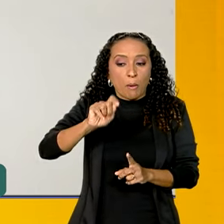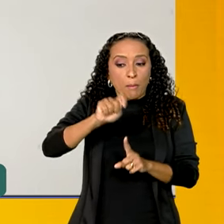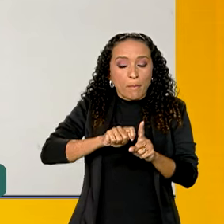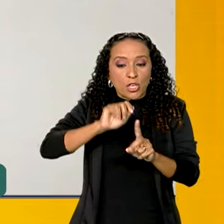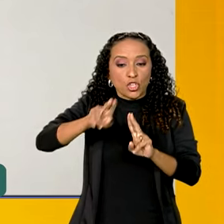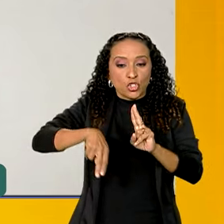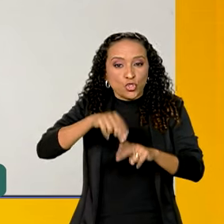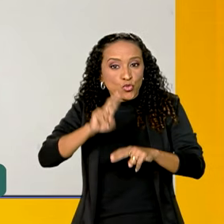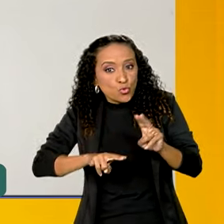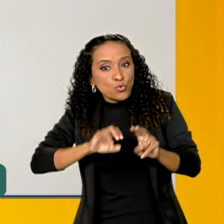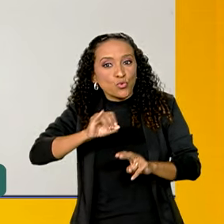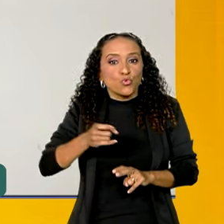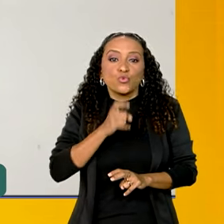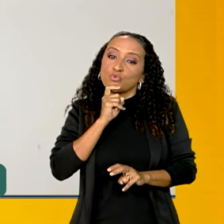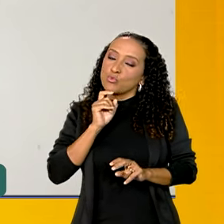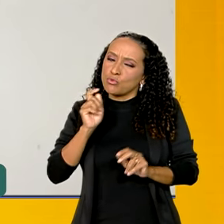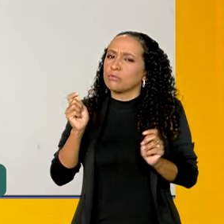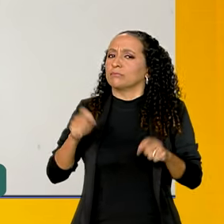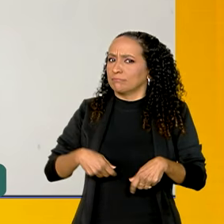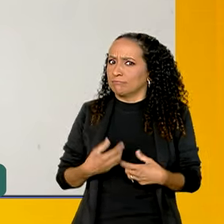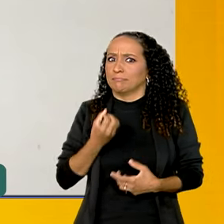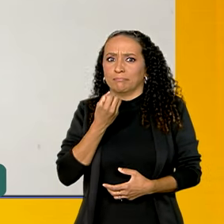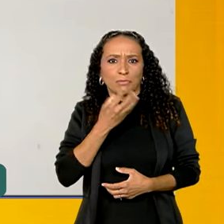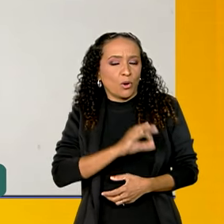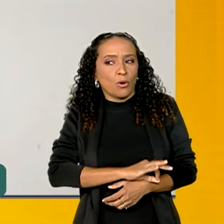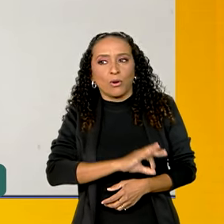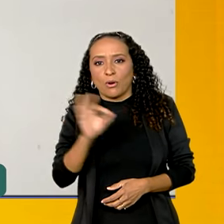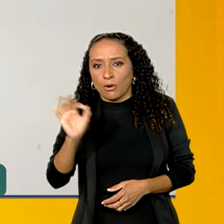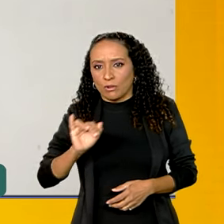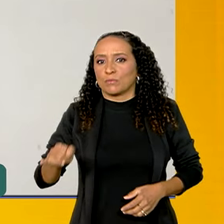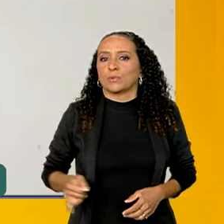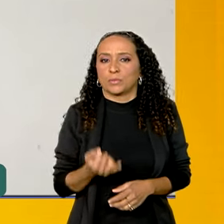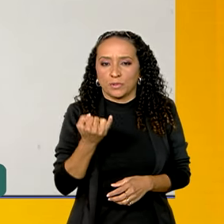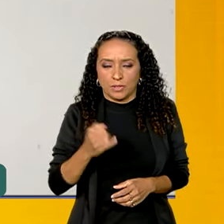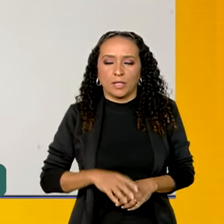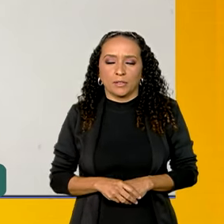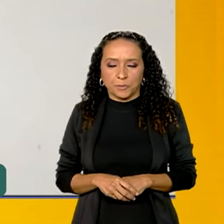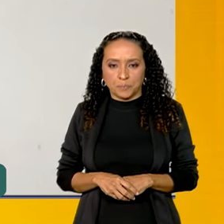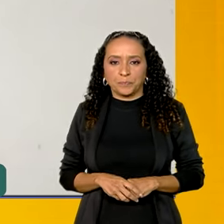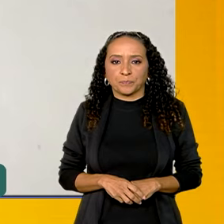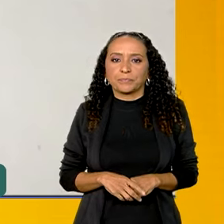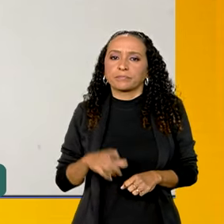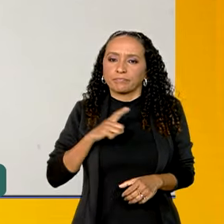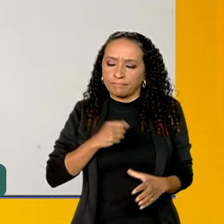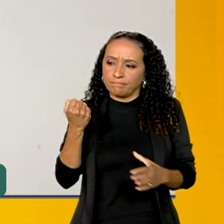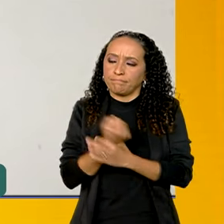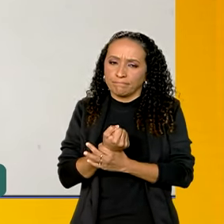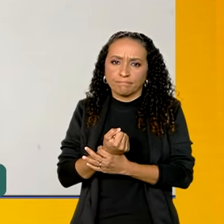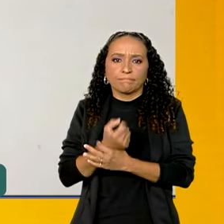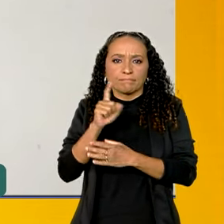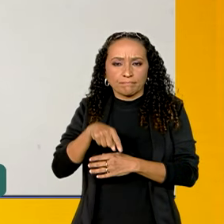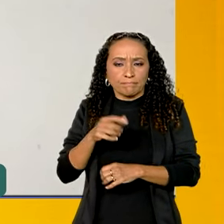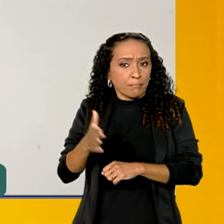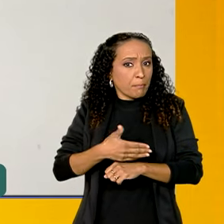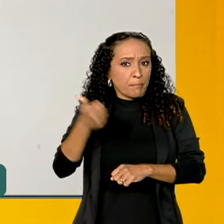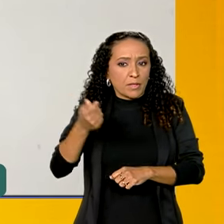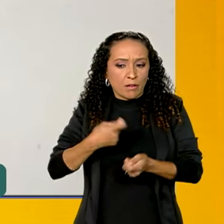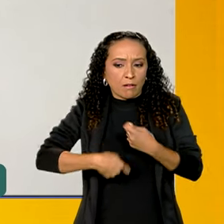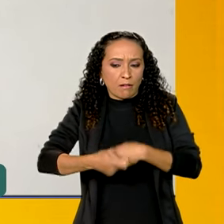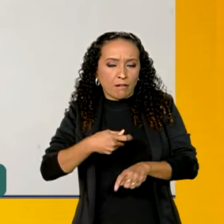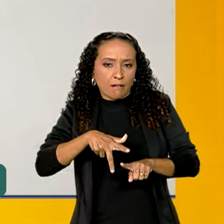Então, é muito boa essa condição. A gente tem segurança para dizer que a melhor condição de